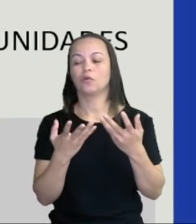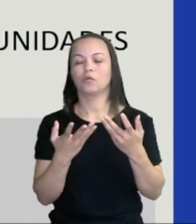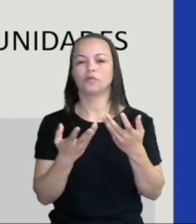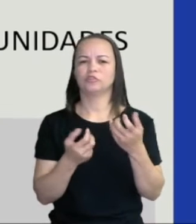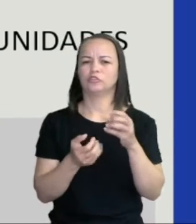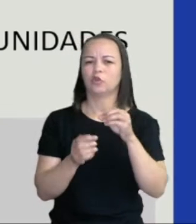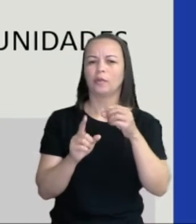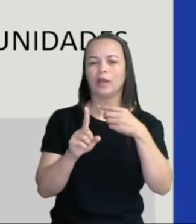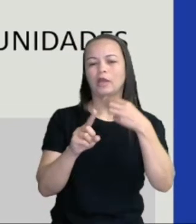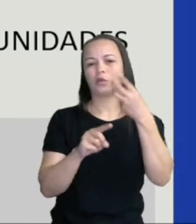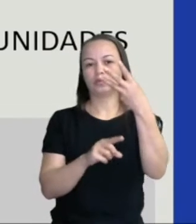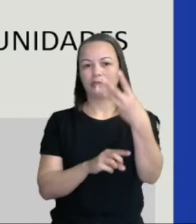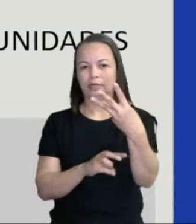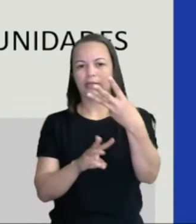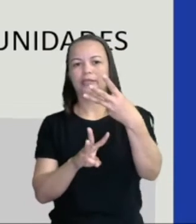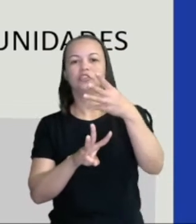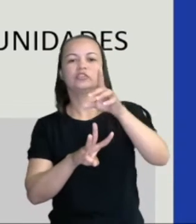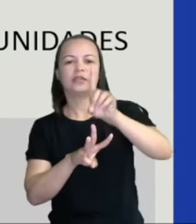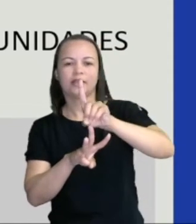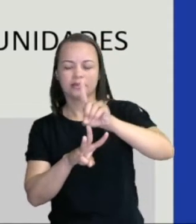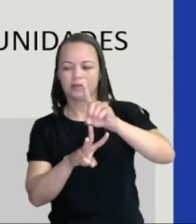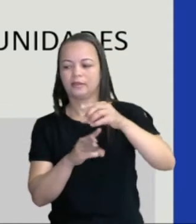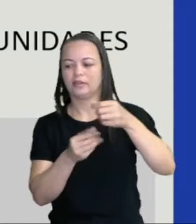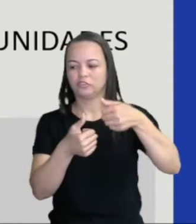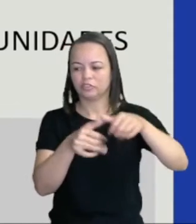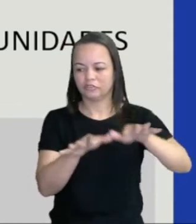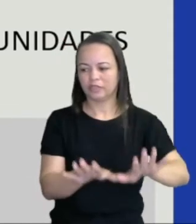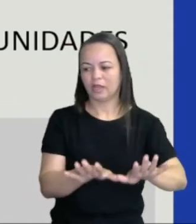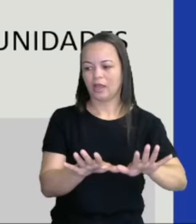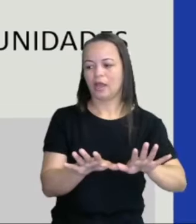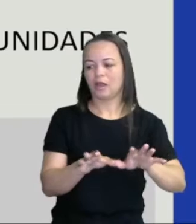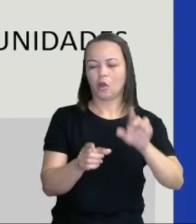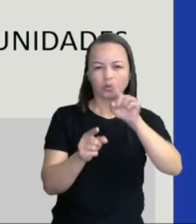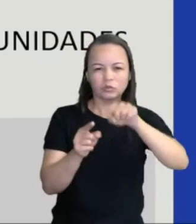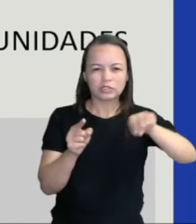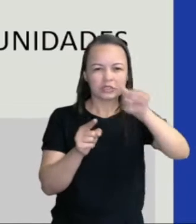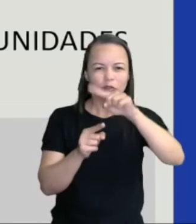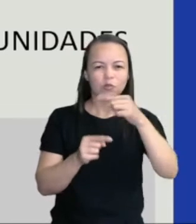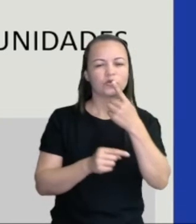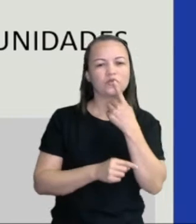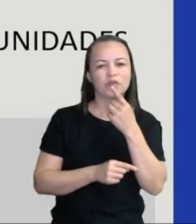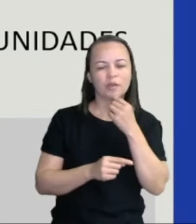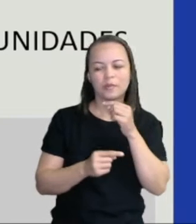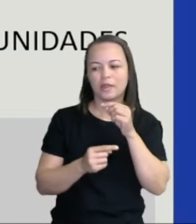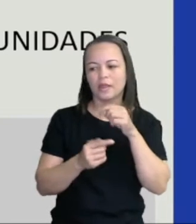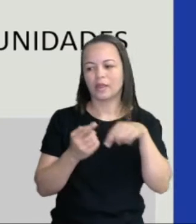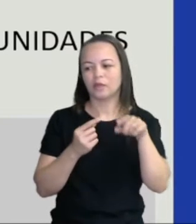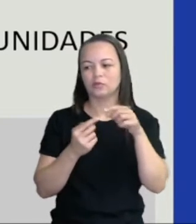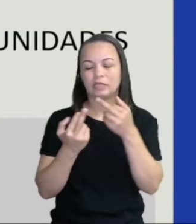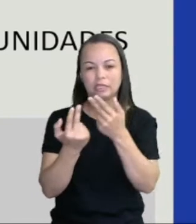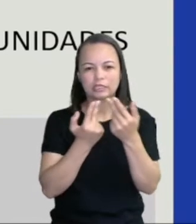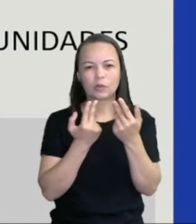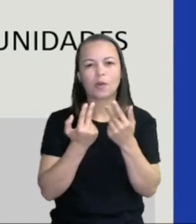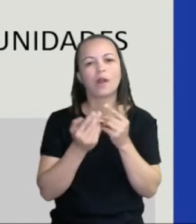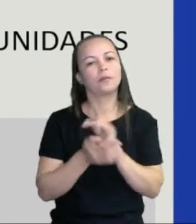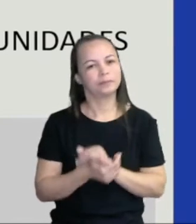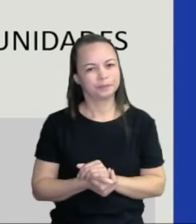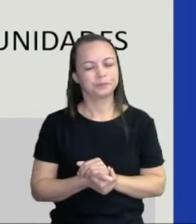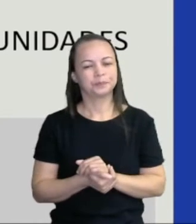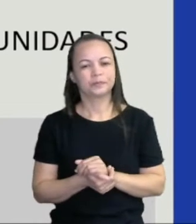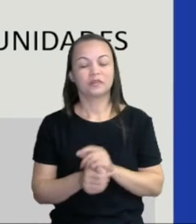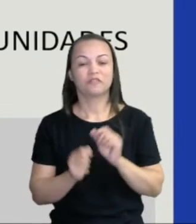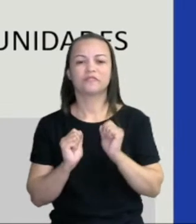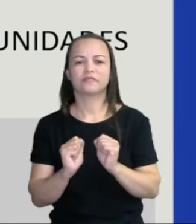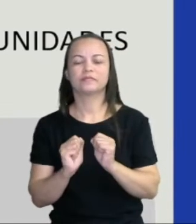3 dezenas. Olha aí as 3 dezenas que sobraram. Olha lá o círculozinho da mesma cor dessa representação das 3 dezenas. O que é que eu vou